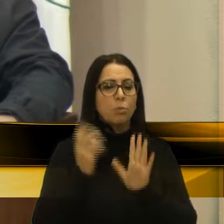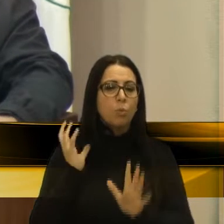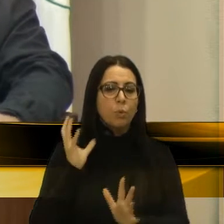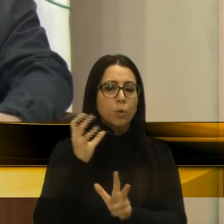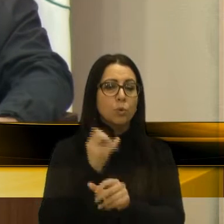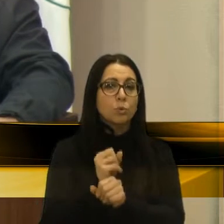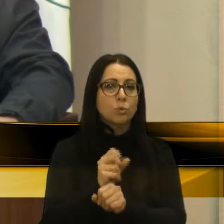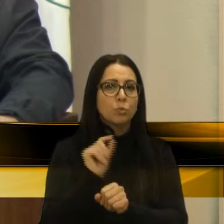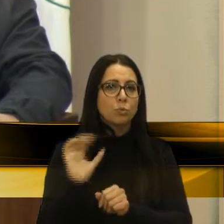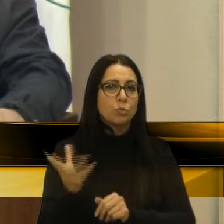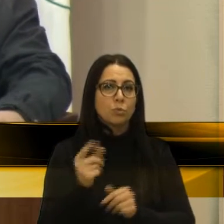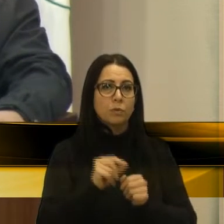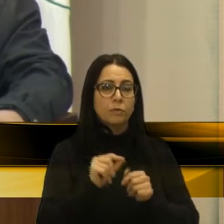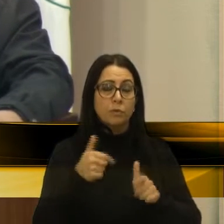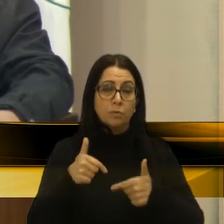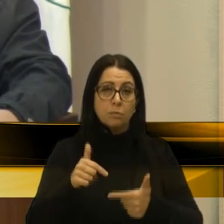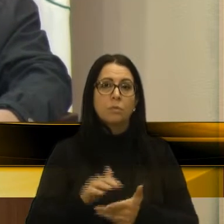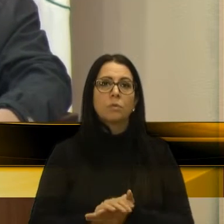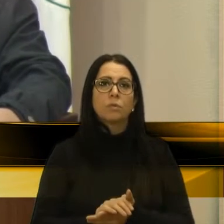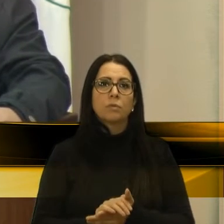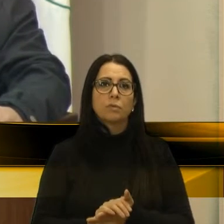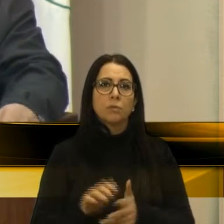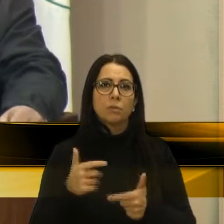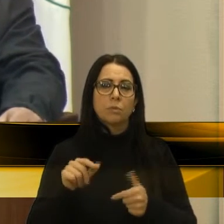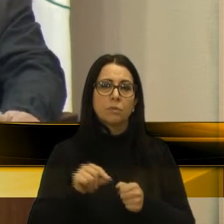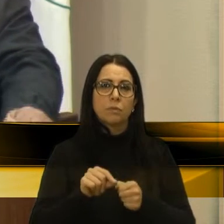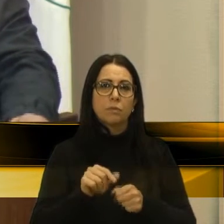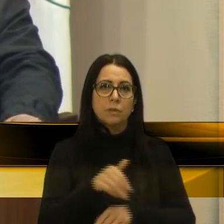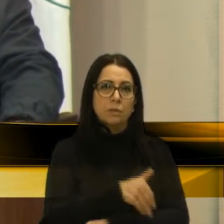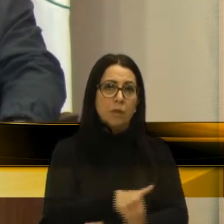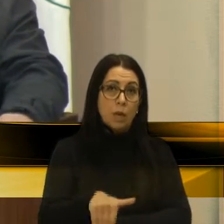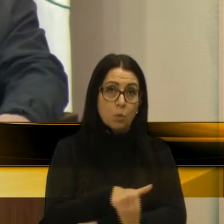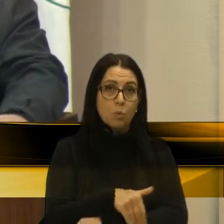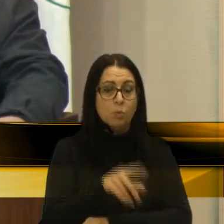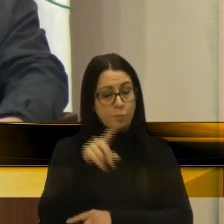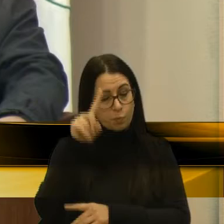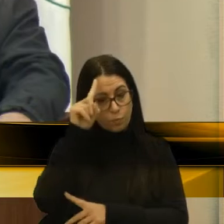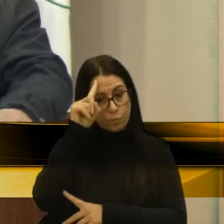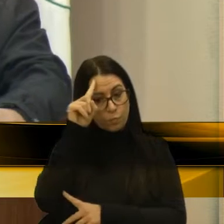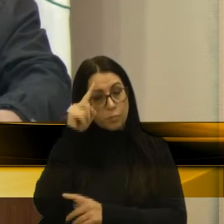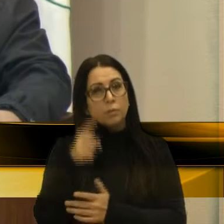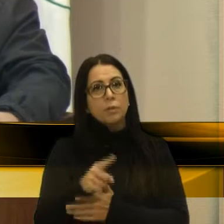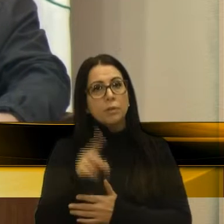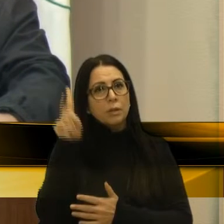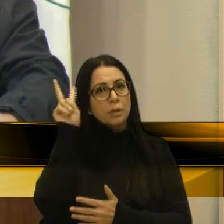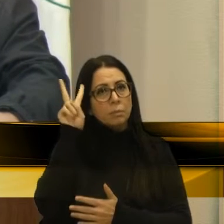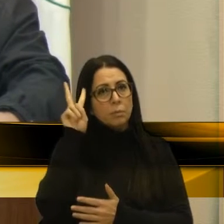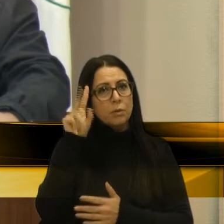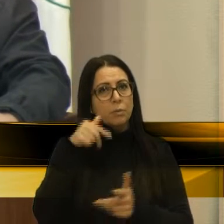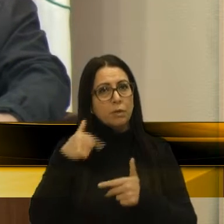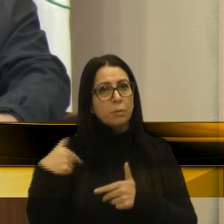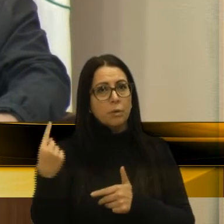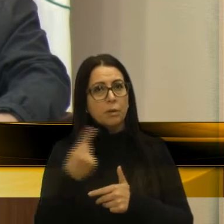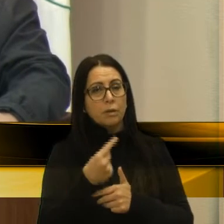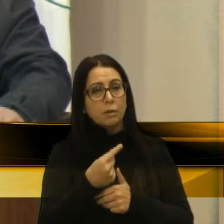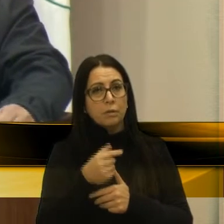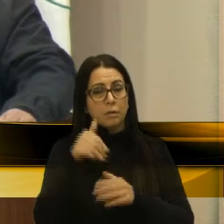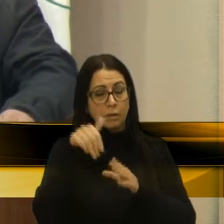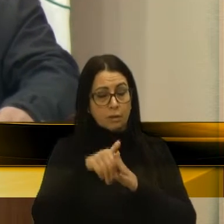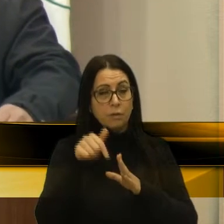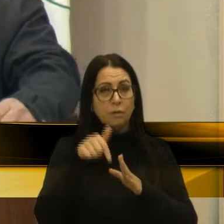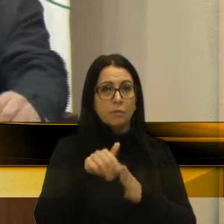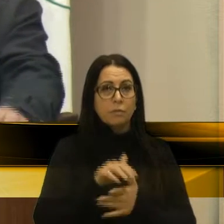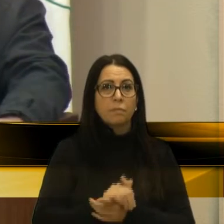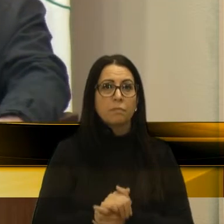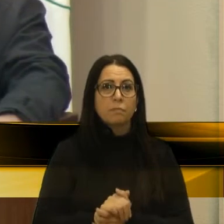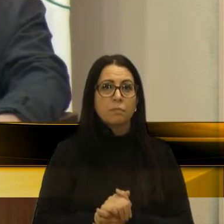de conta do nosso trabalho, nosso trabalho feito na rua, no dia a dia. Lembrando que, além dos trabalhos internos que nós temos aqui,